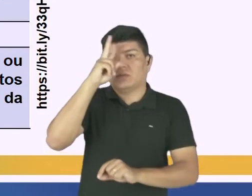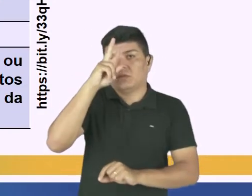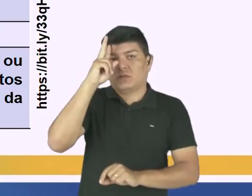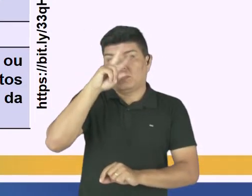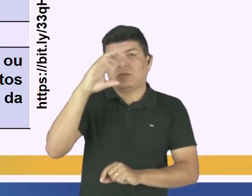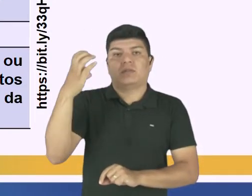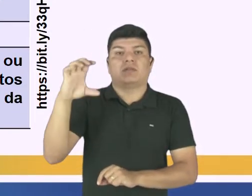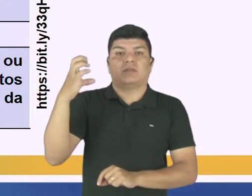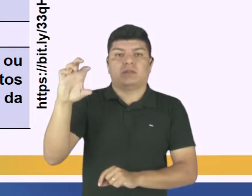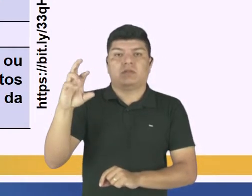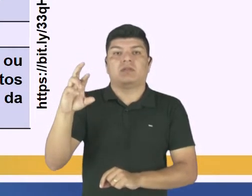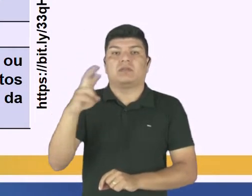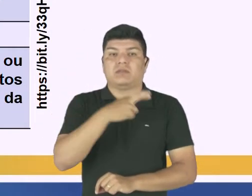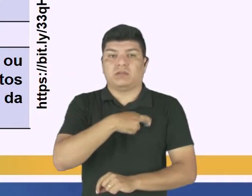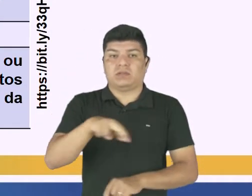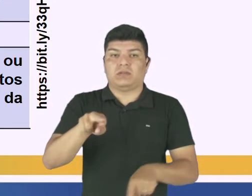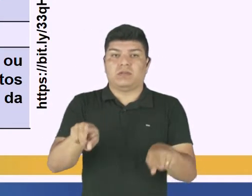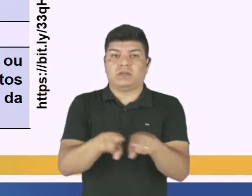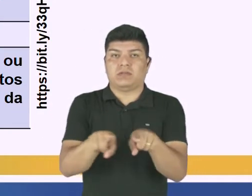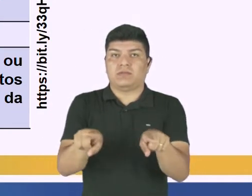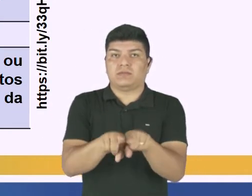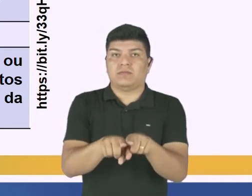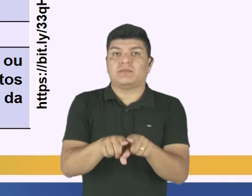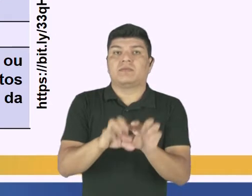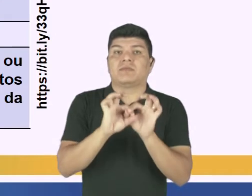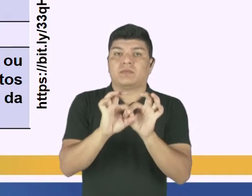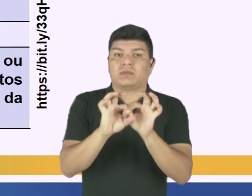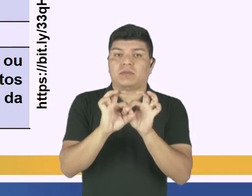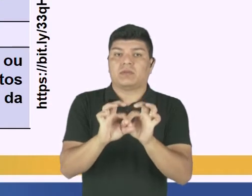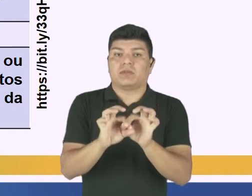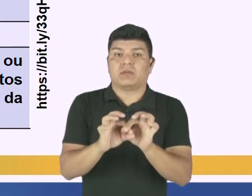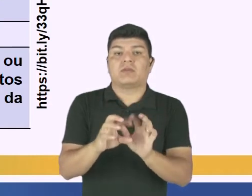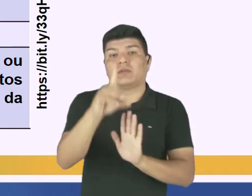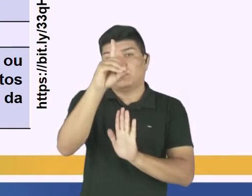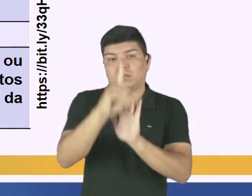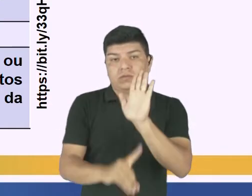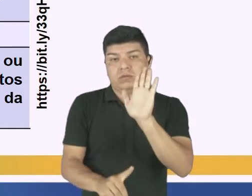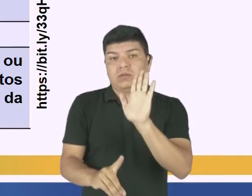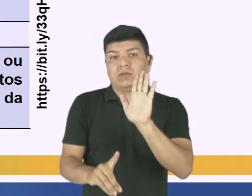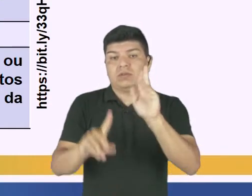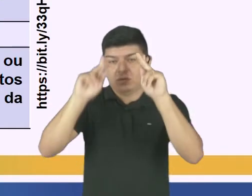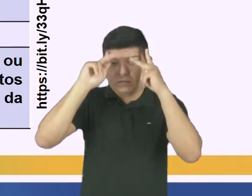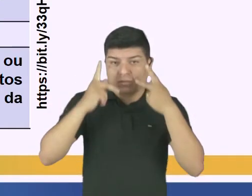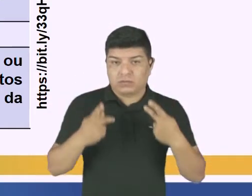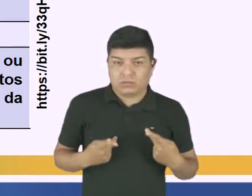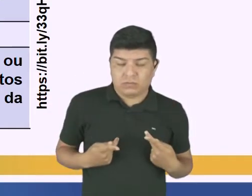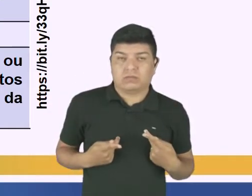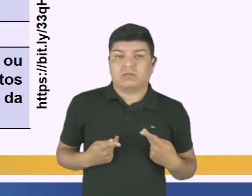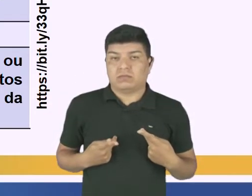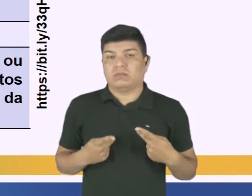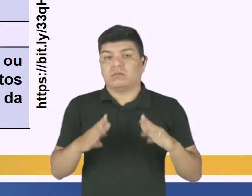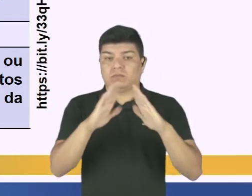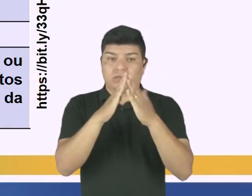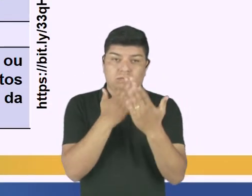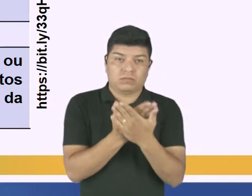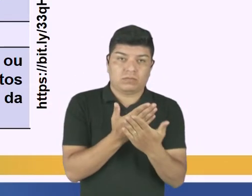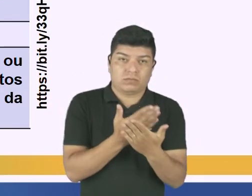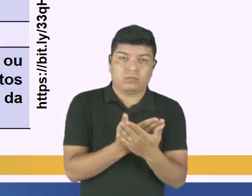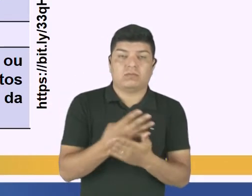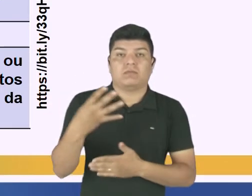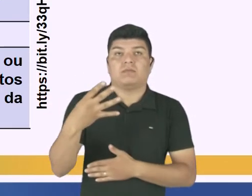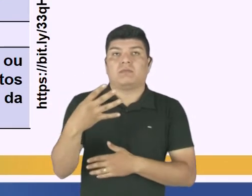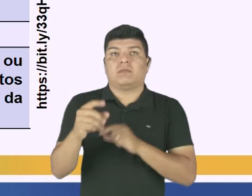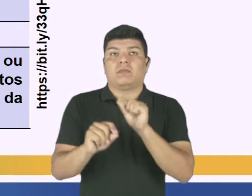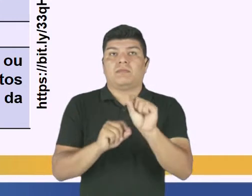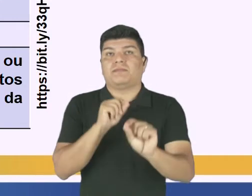das ciências e das religiões, tá? Relação entre direitos humano e escola. Então o quarto aí, ensino religioso como disciplina